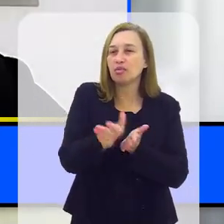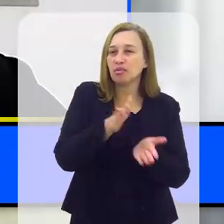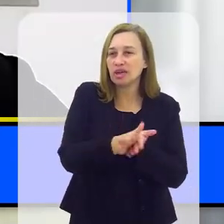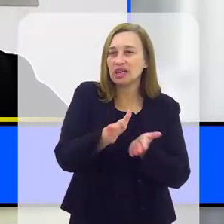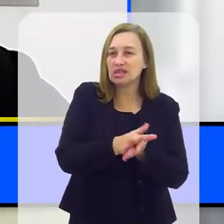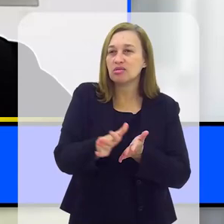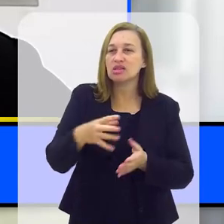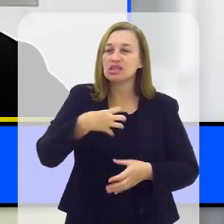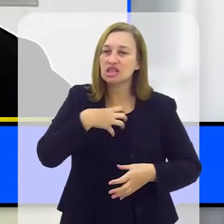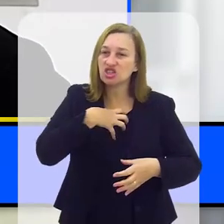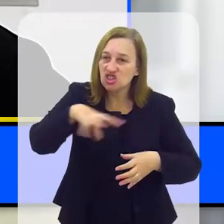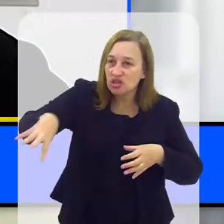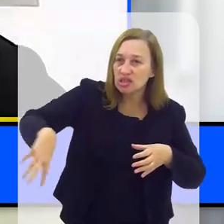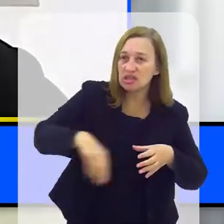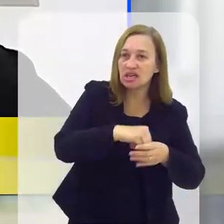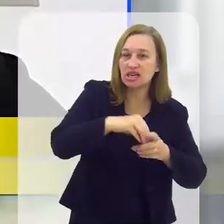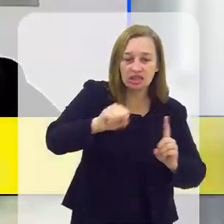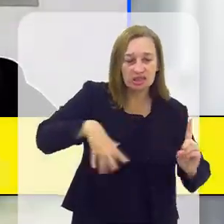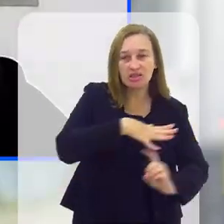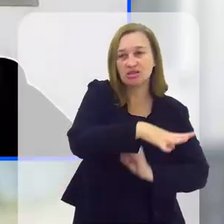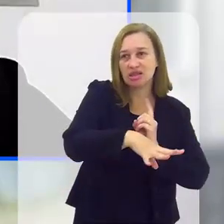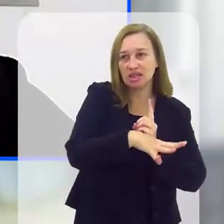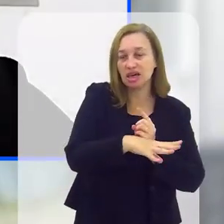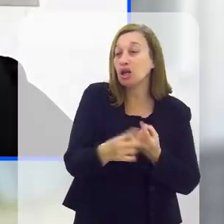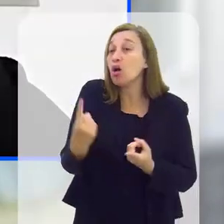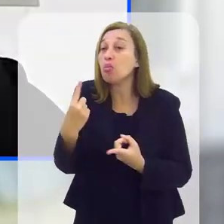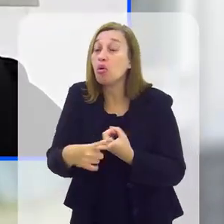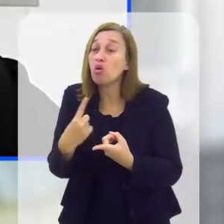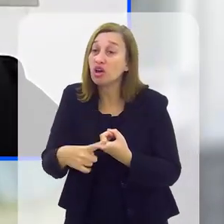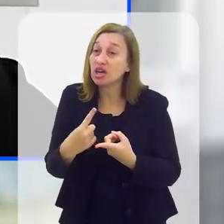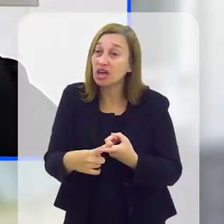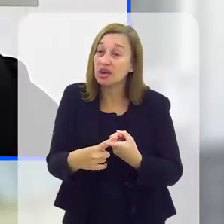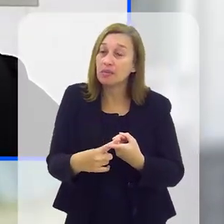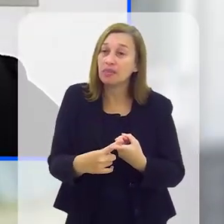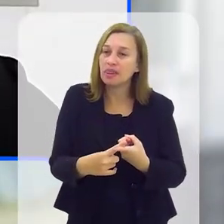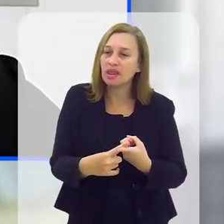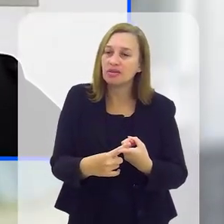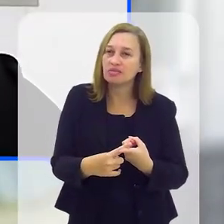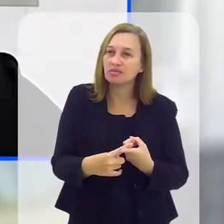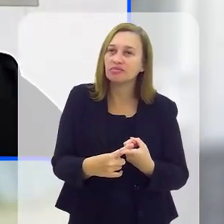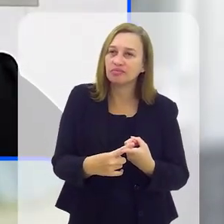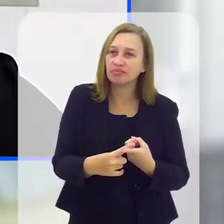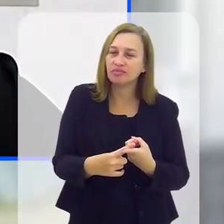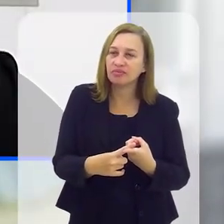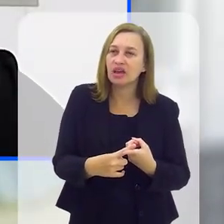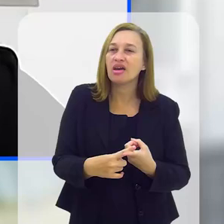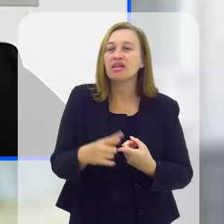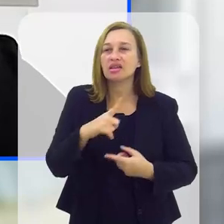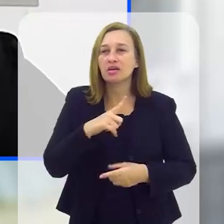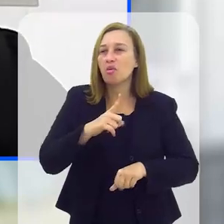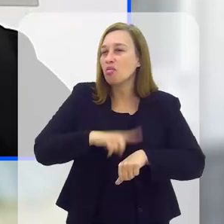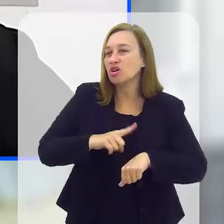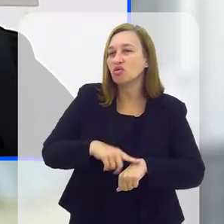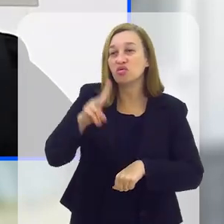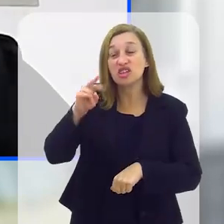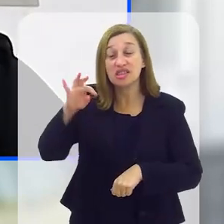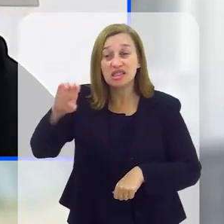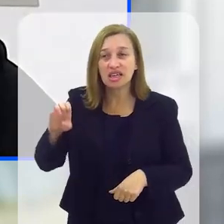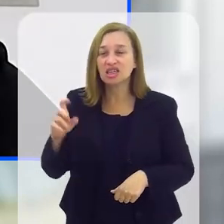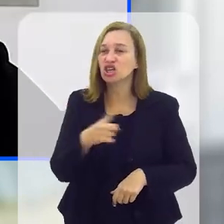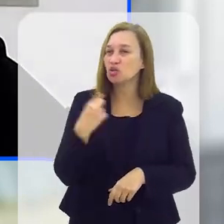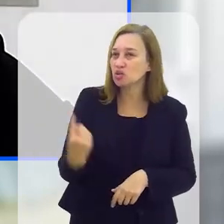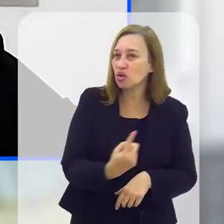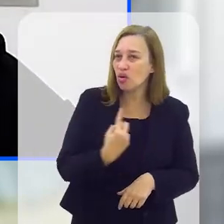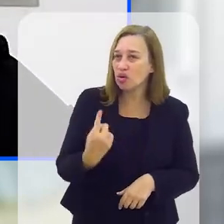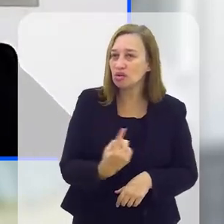inseridos na humanidade. Porque tem momentos, Vicente, que